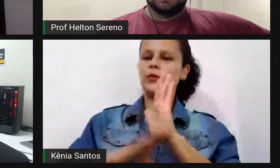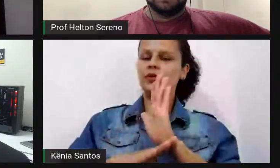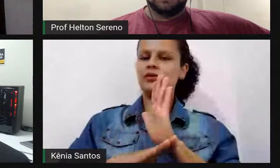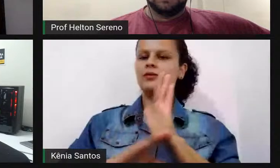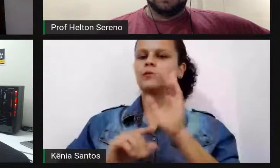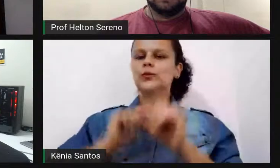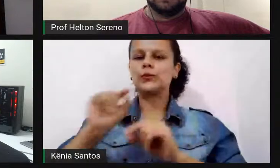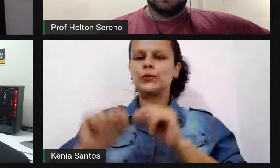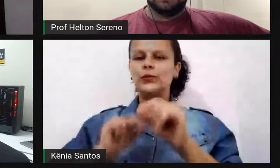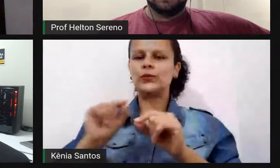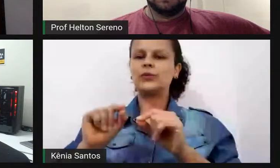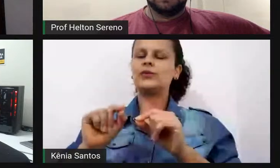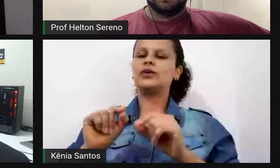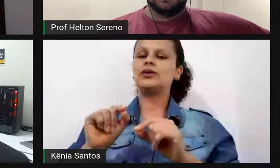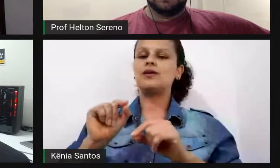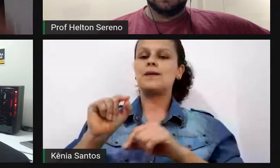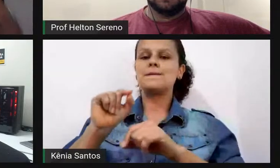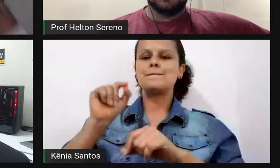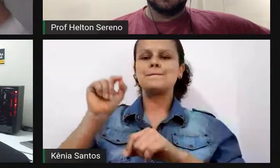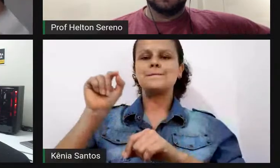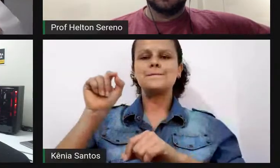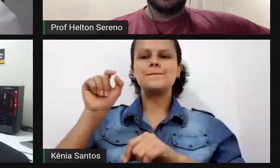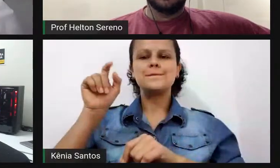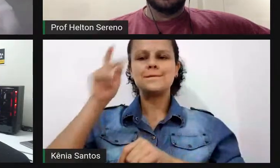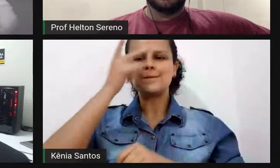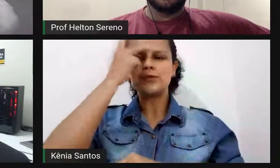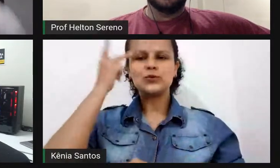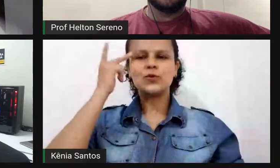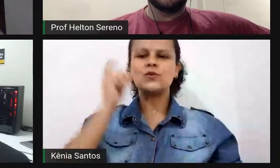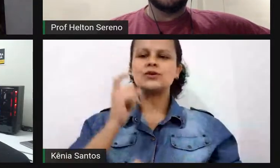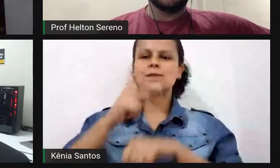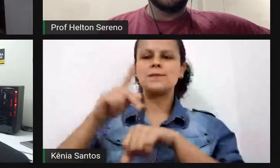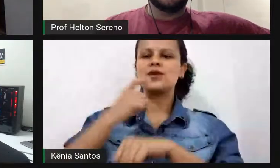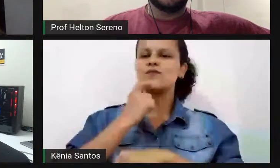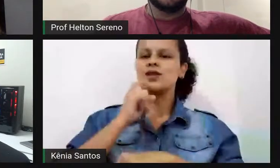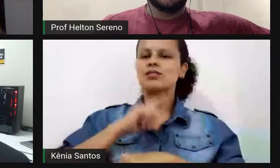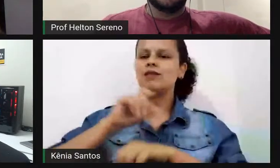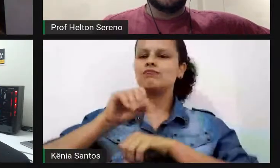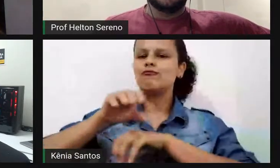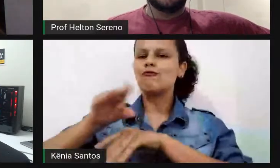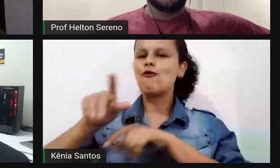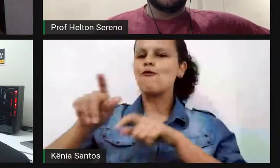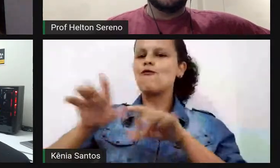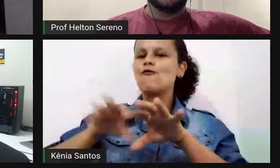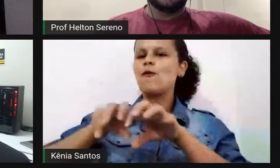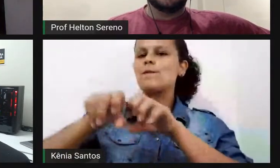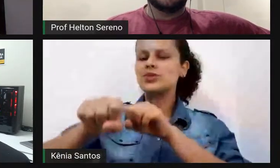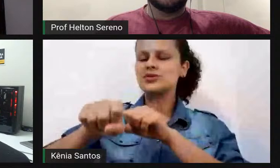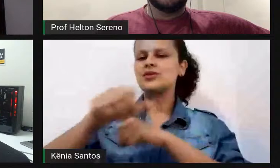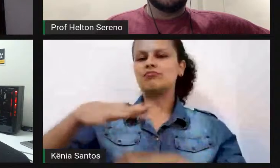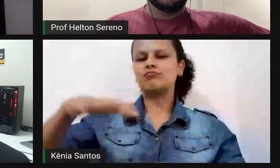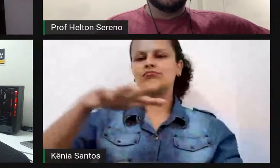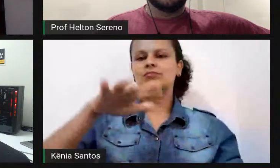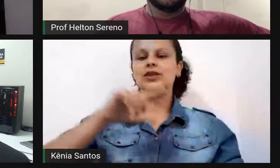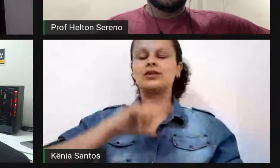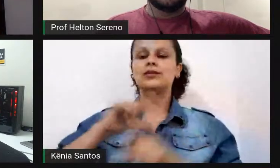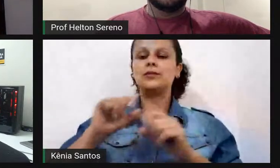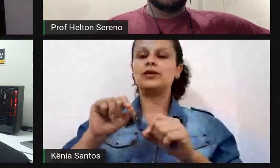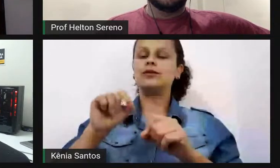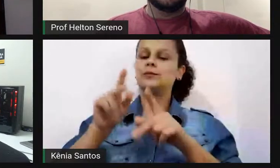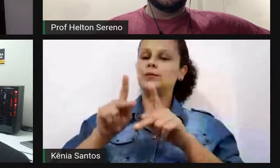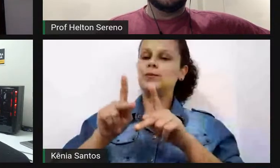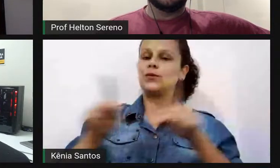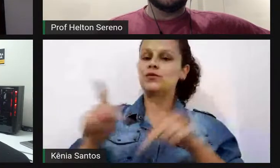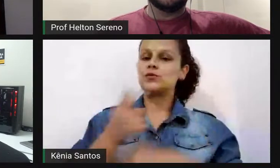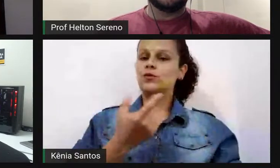Os finlandeses formando os formadores, o FIT, quando 20 professores selecionados, dentre aqueles que